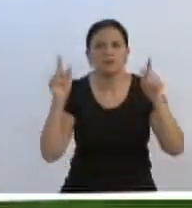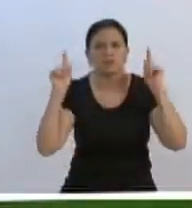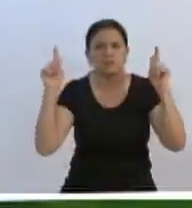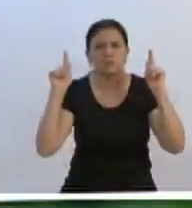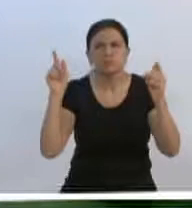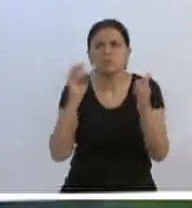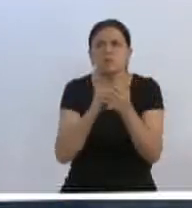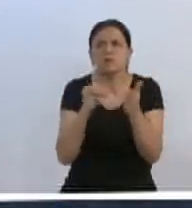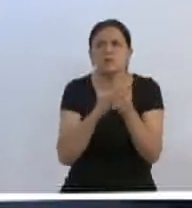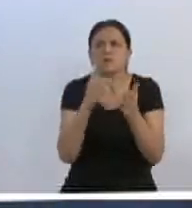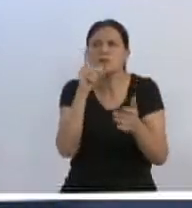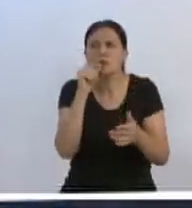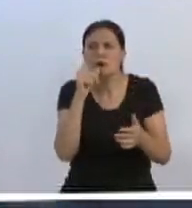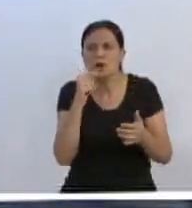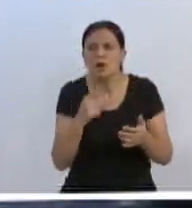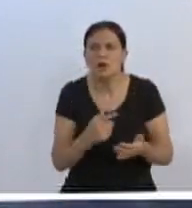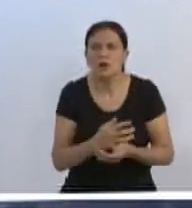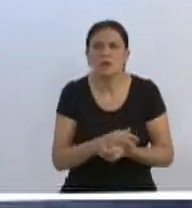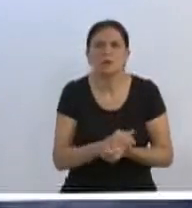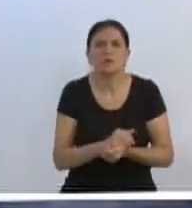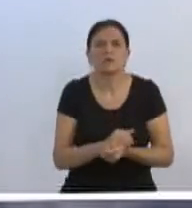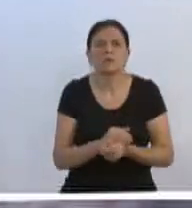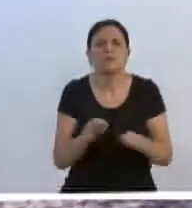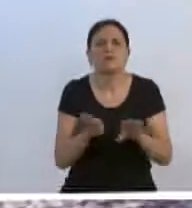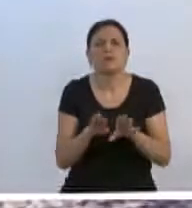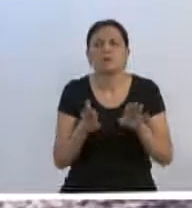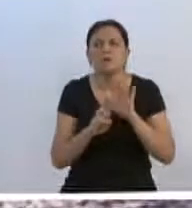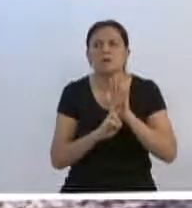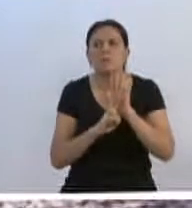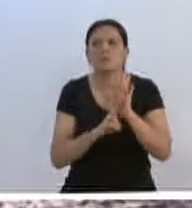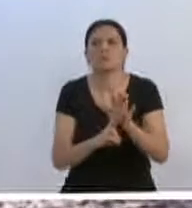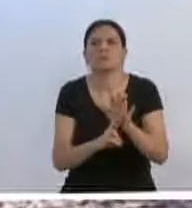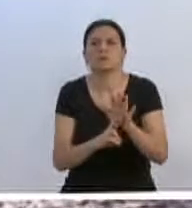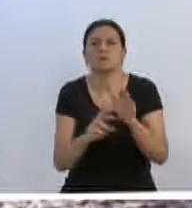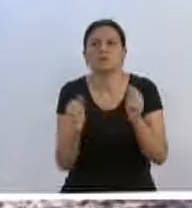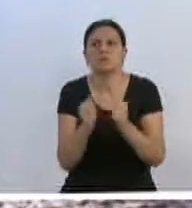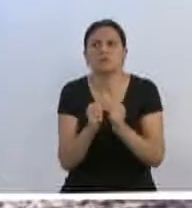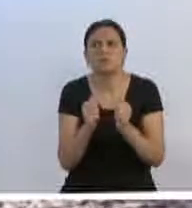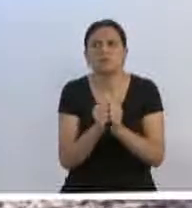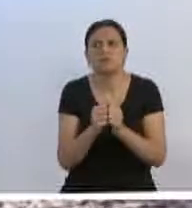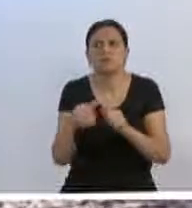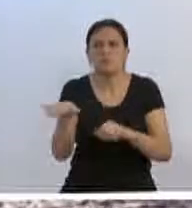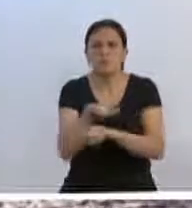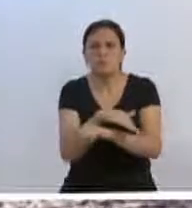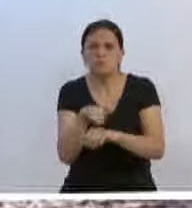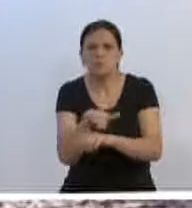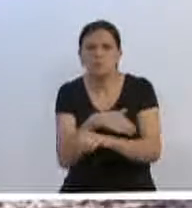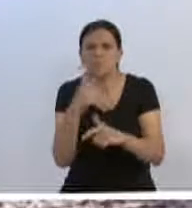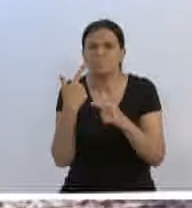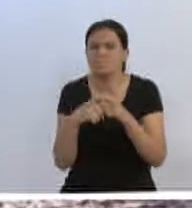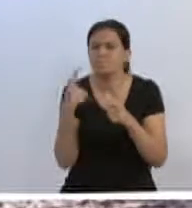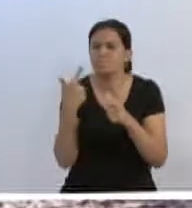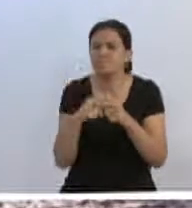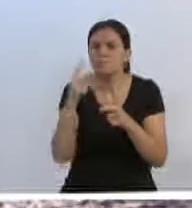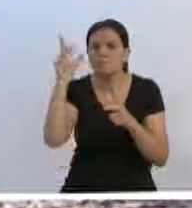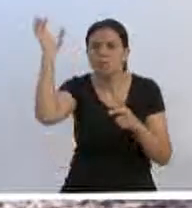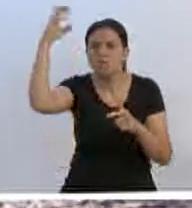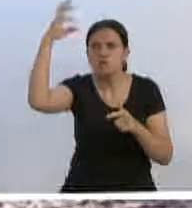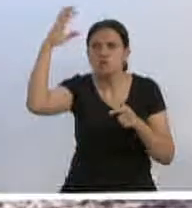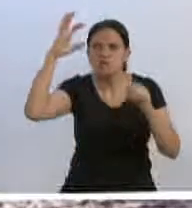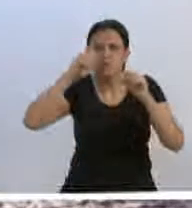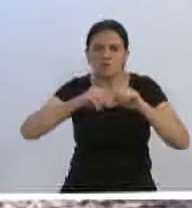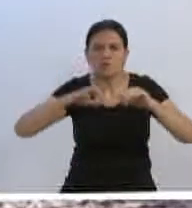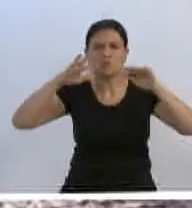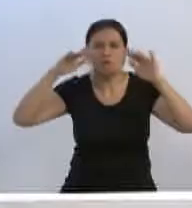de água ao lado do povo, estivemos com representantes da Secretaria de Serviços Urbanos em loco, em várias ruas, verificando problemas causados pelas enxurradas. Demos